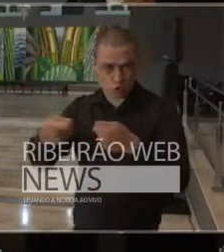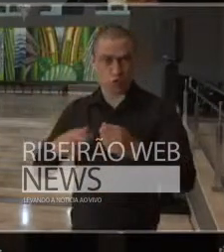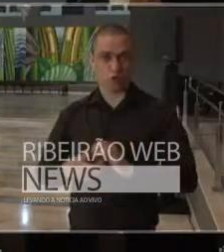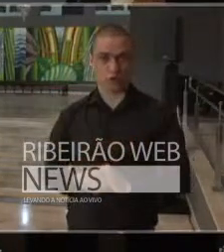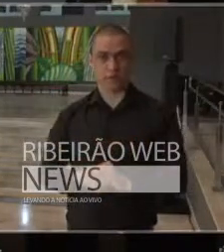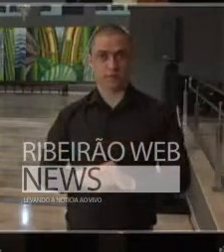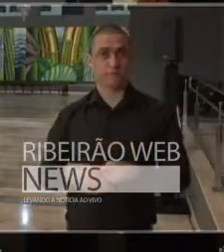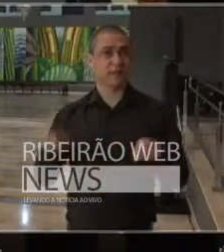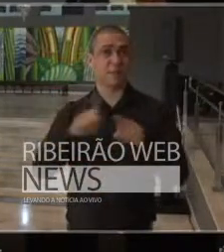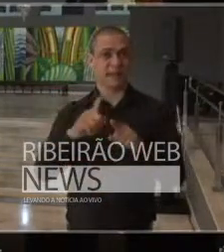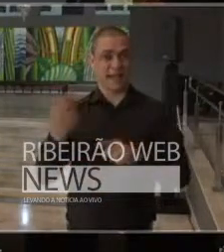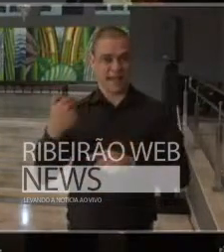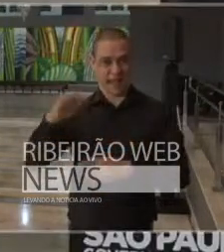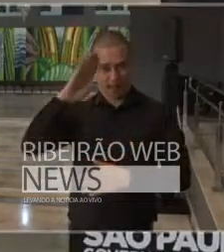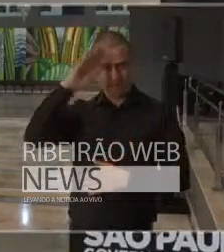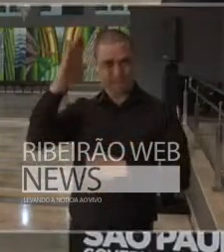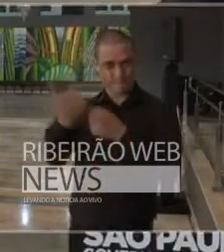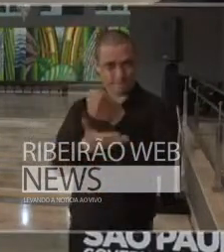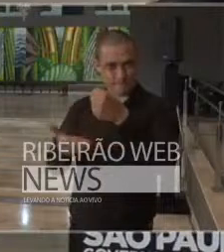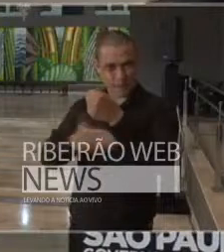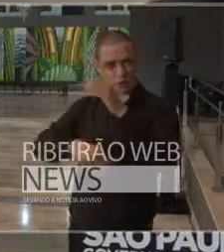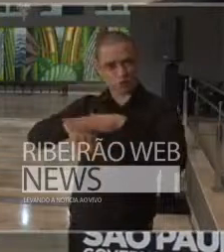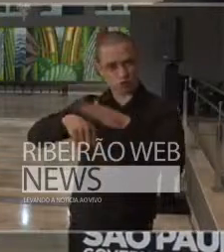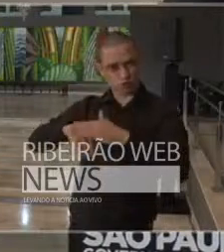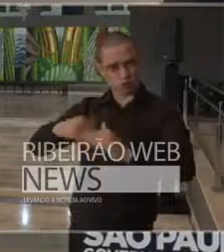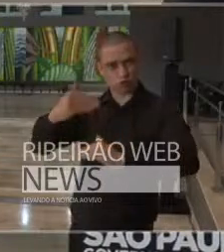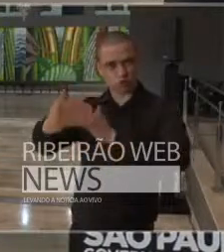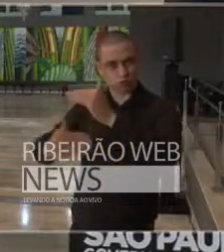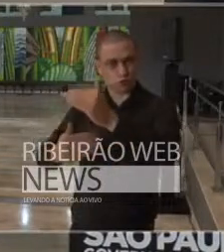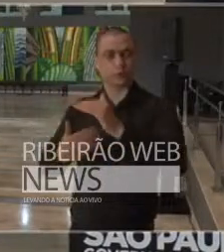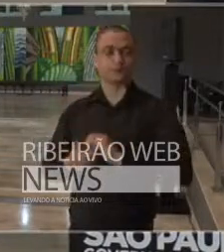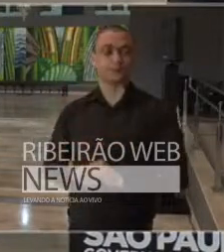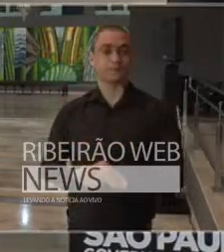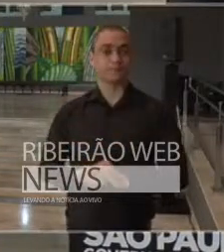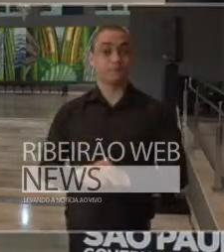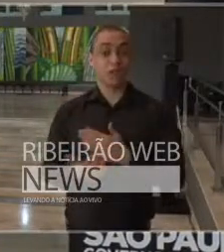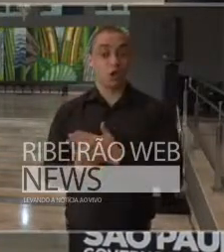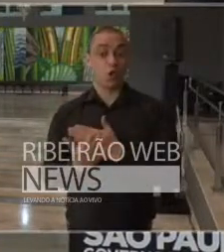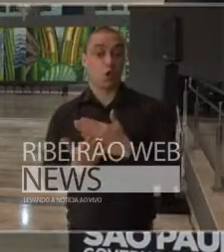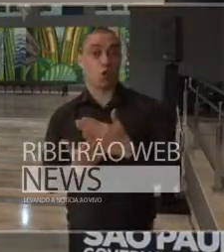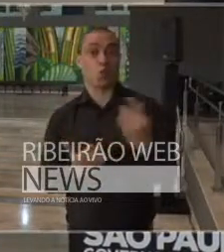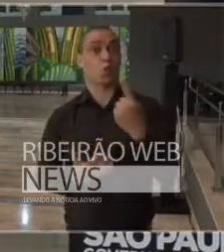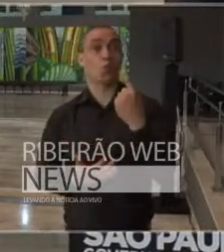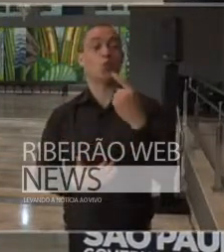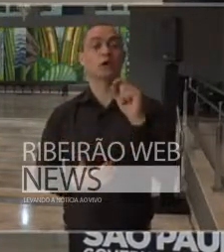E, entre as premissas que nós... iniciais,